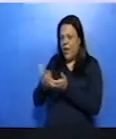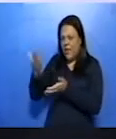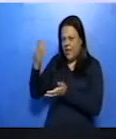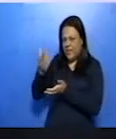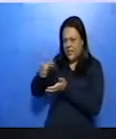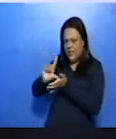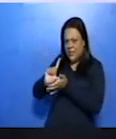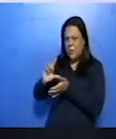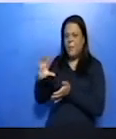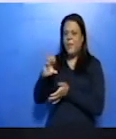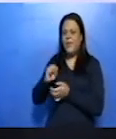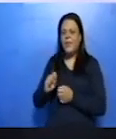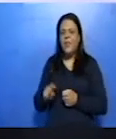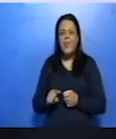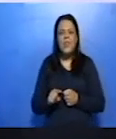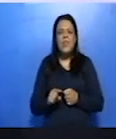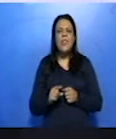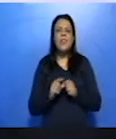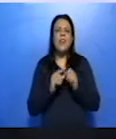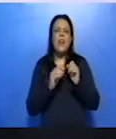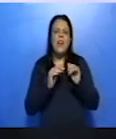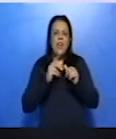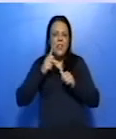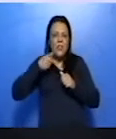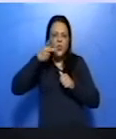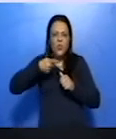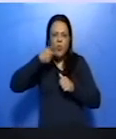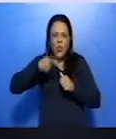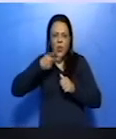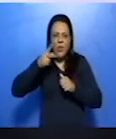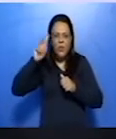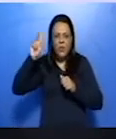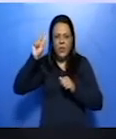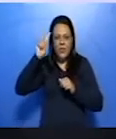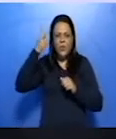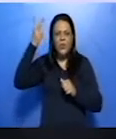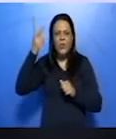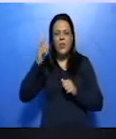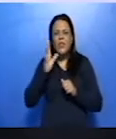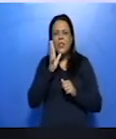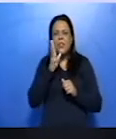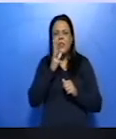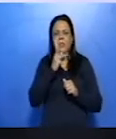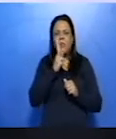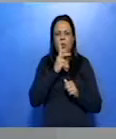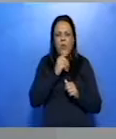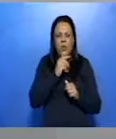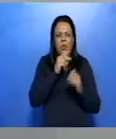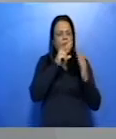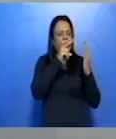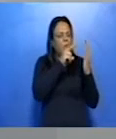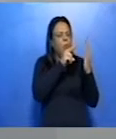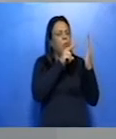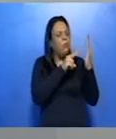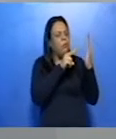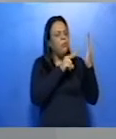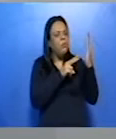E a lentidão da narração, que ela segue a ritmos bem lentos, com descrição,